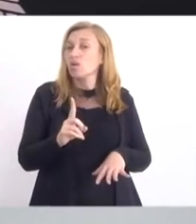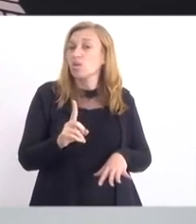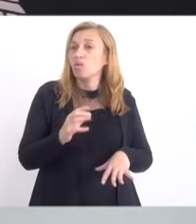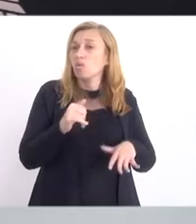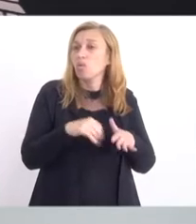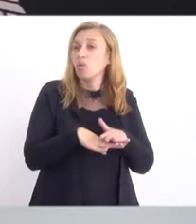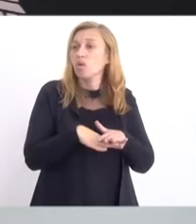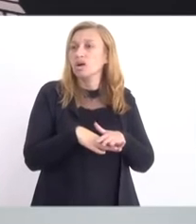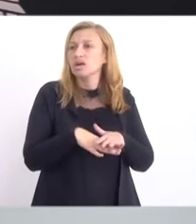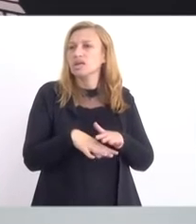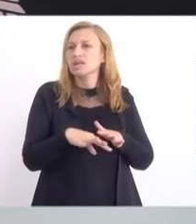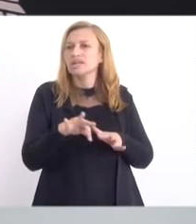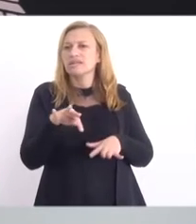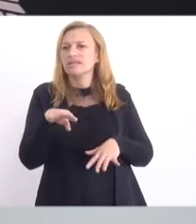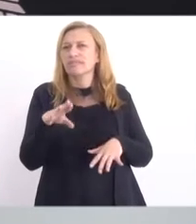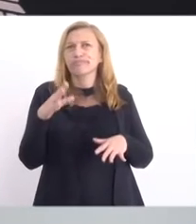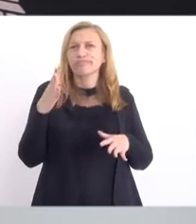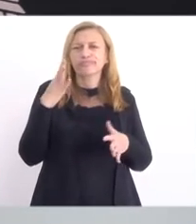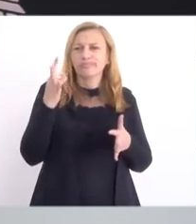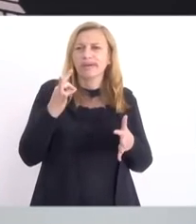pé com cabeça.